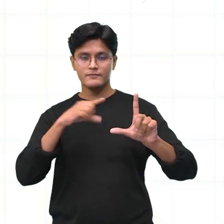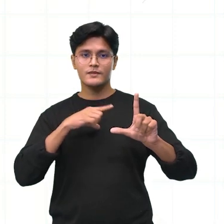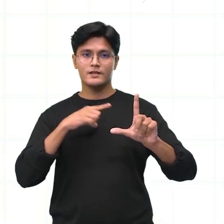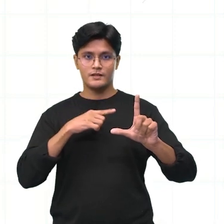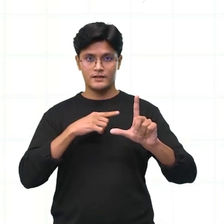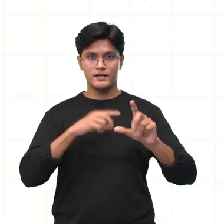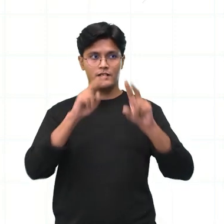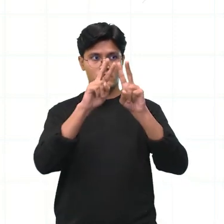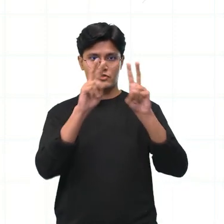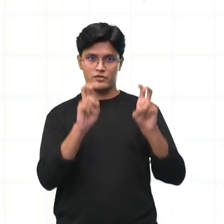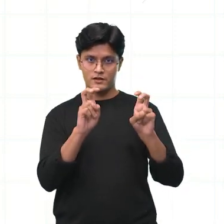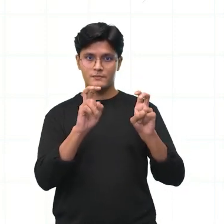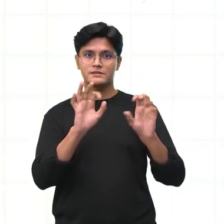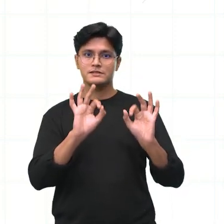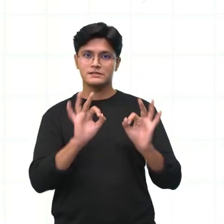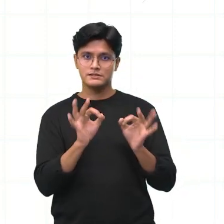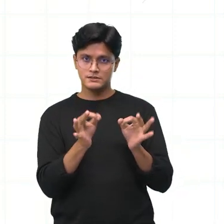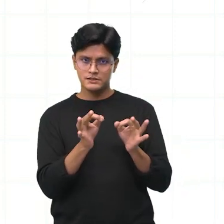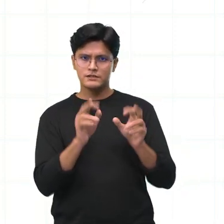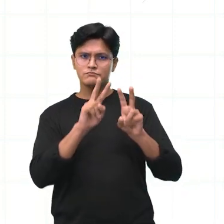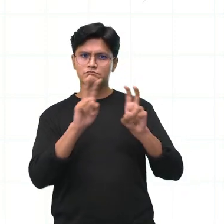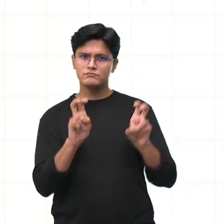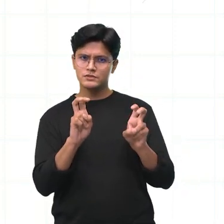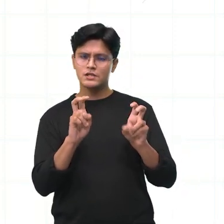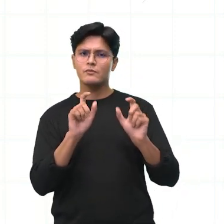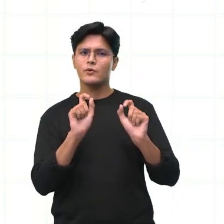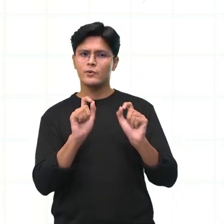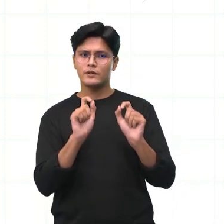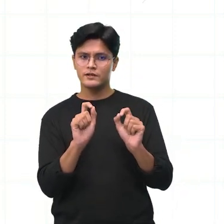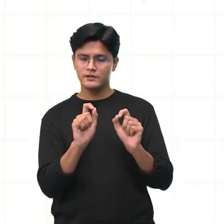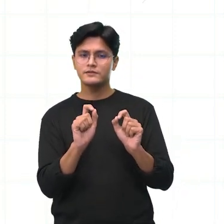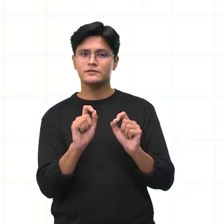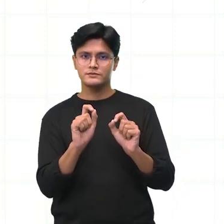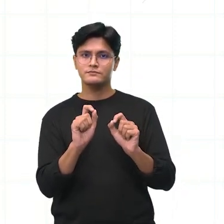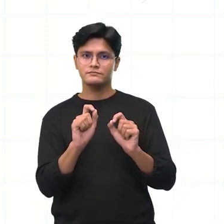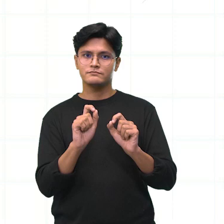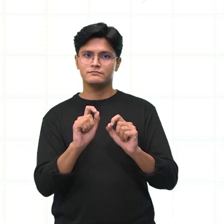temos o tema, né? Qual é o tema que foi apresentado?